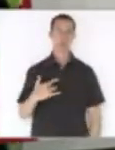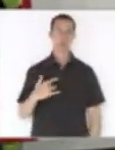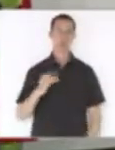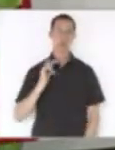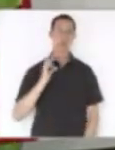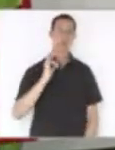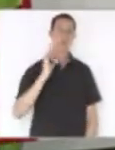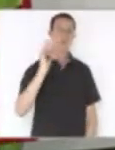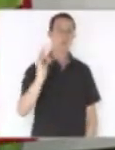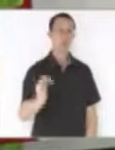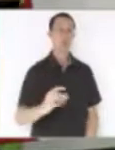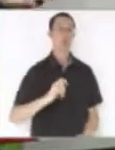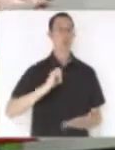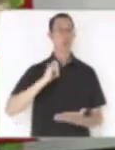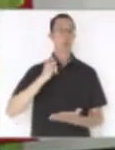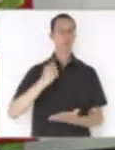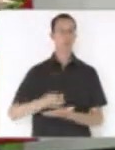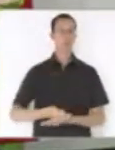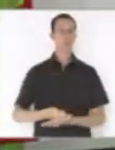futuro